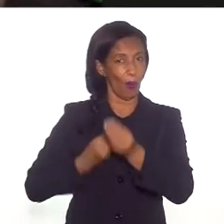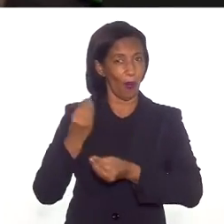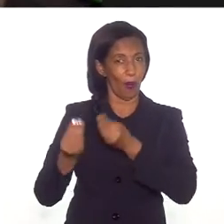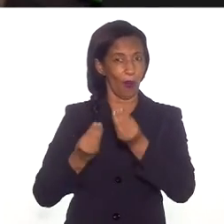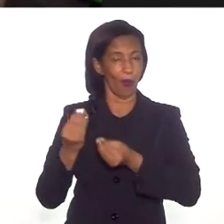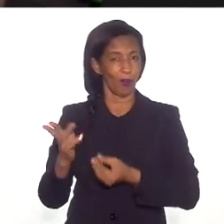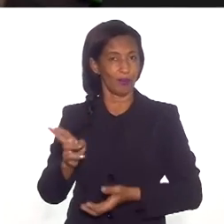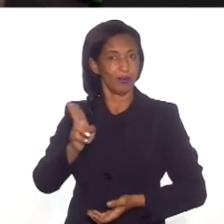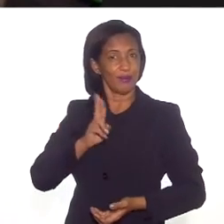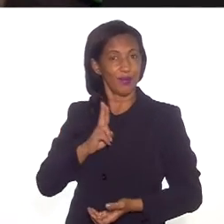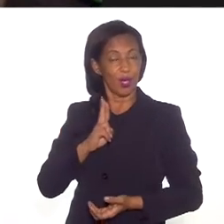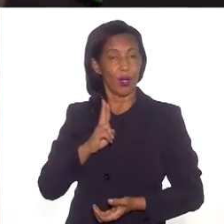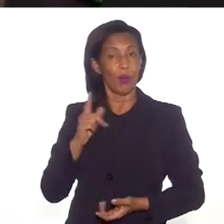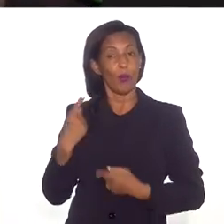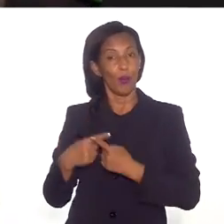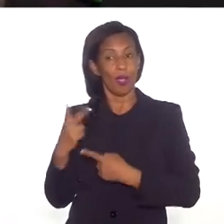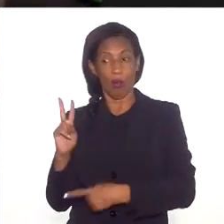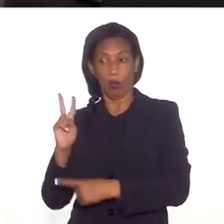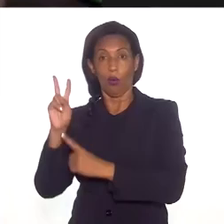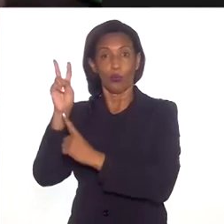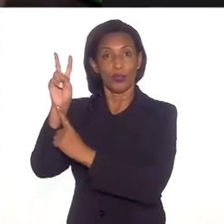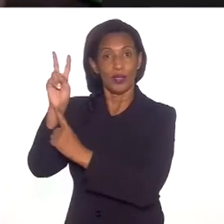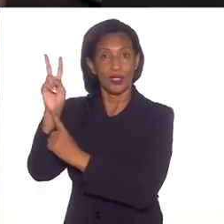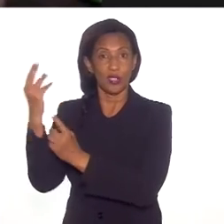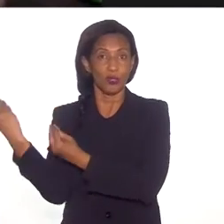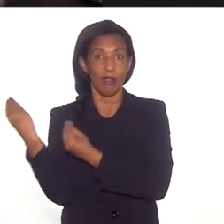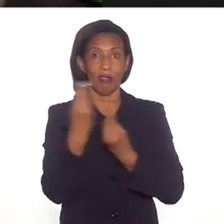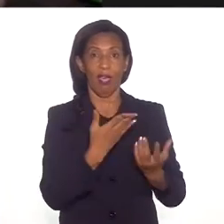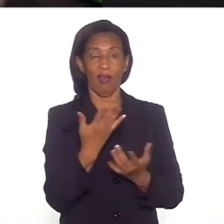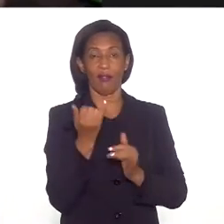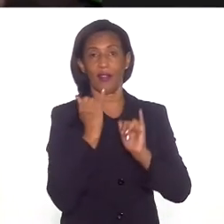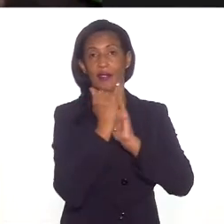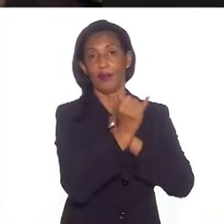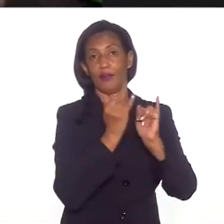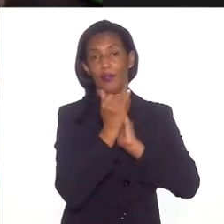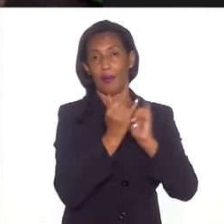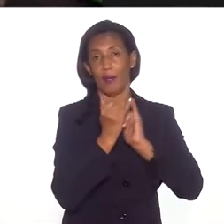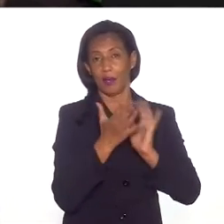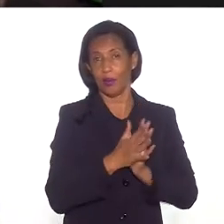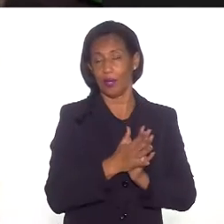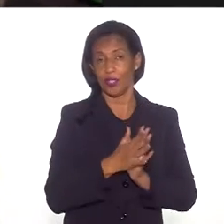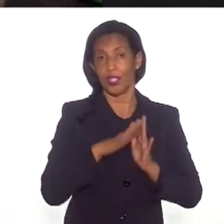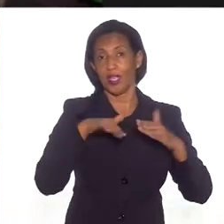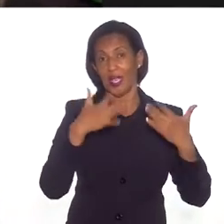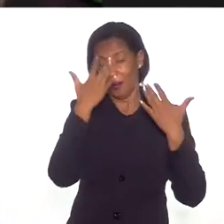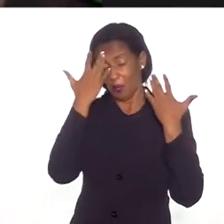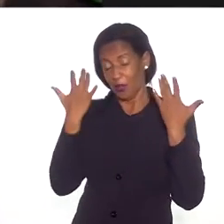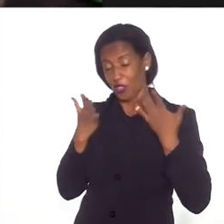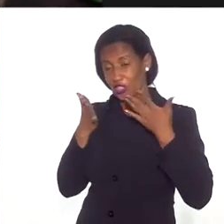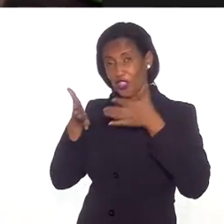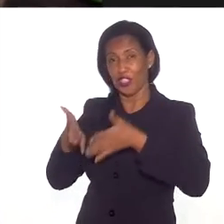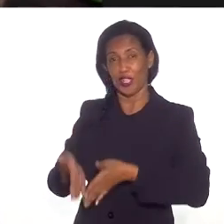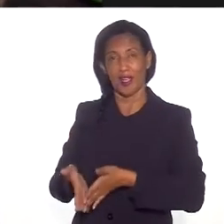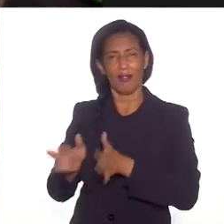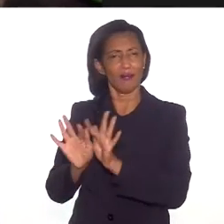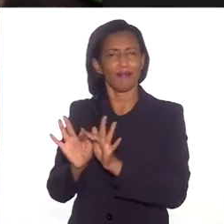forneciam as informações e os cientistas lá simplesmente iam